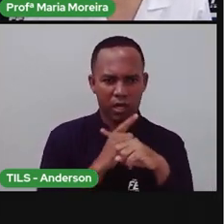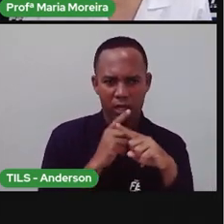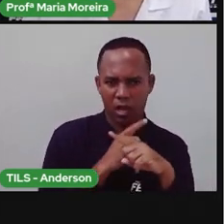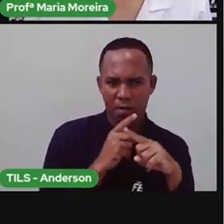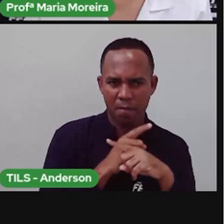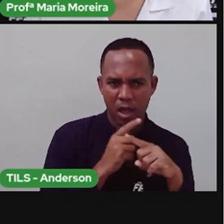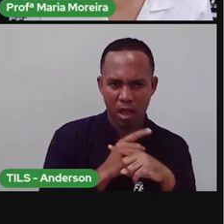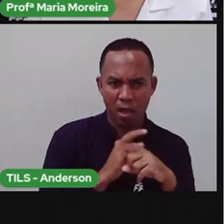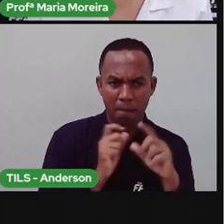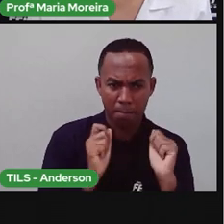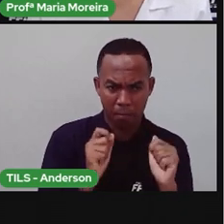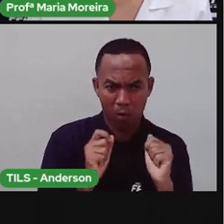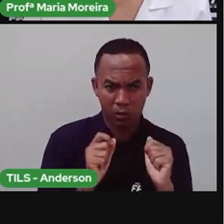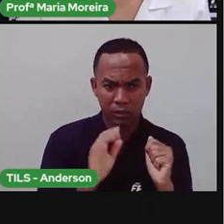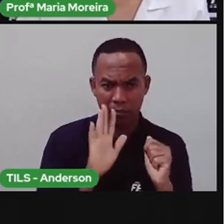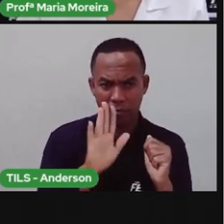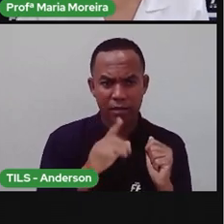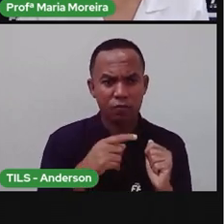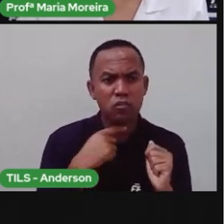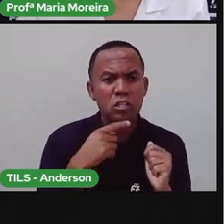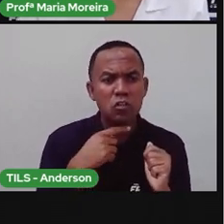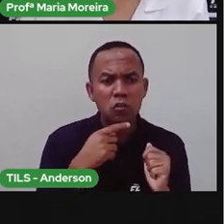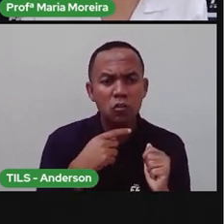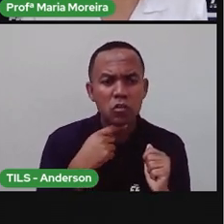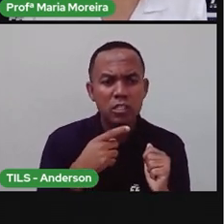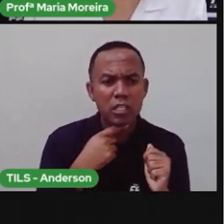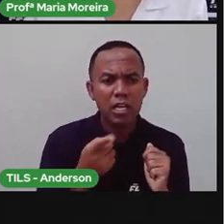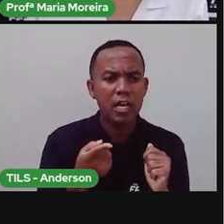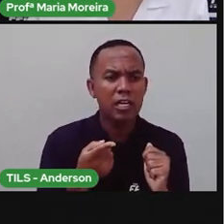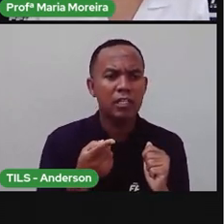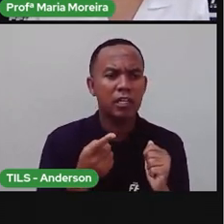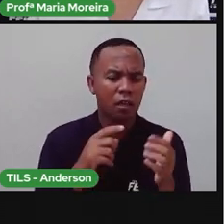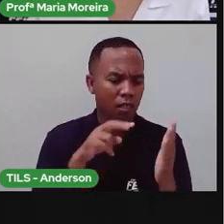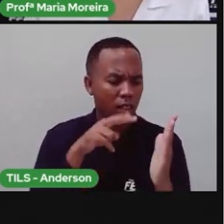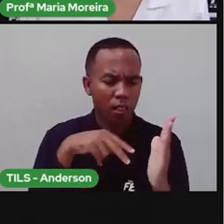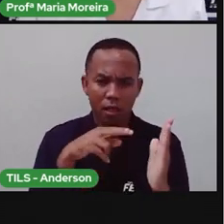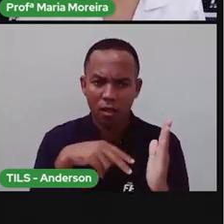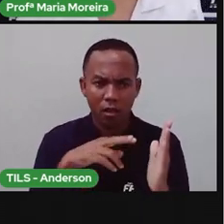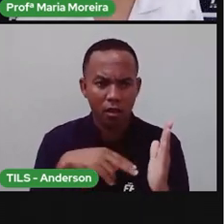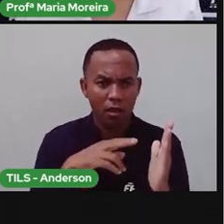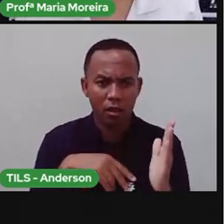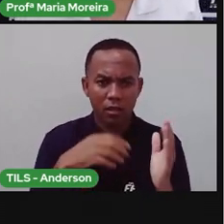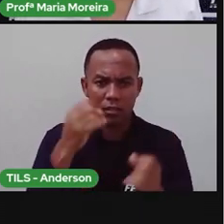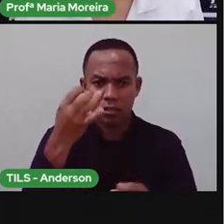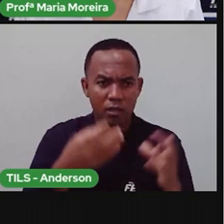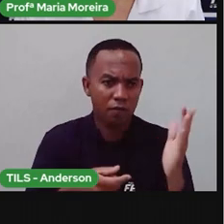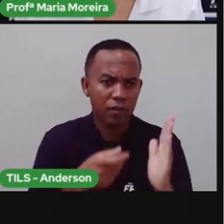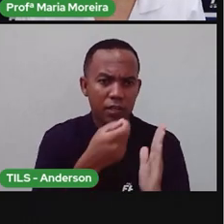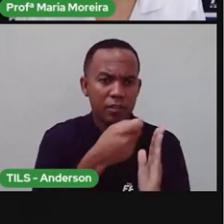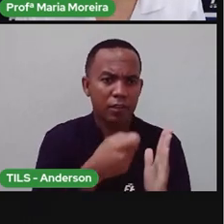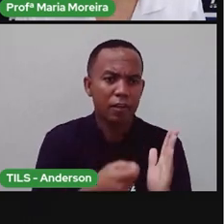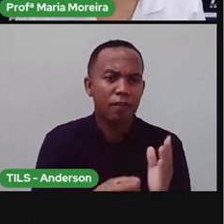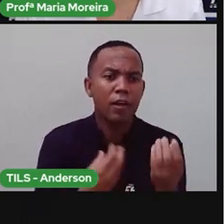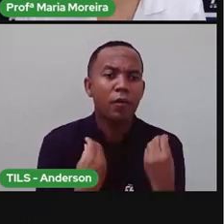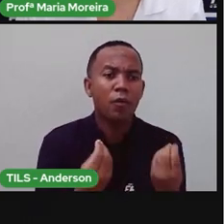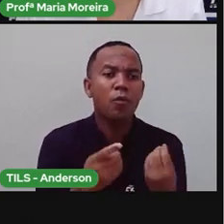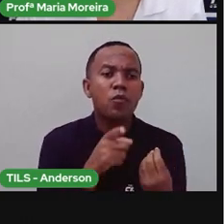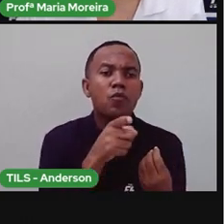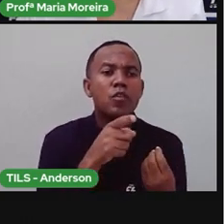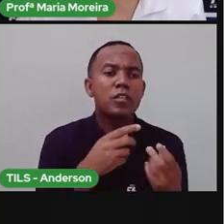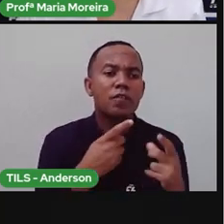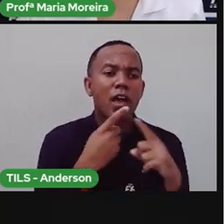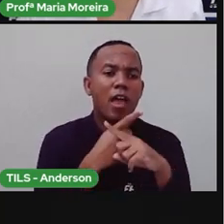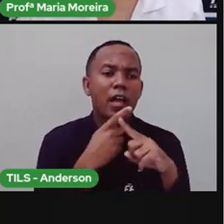se eu tiver o domínio sobre aquilo, eu conseguir falar, se eu conseguir ler, se eu conseguir escrever. Então, eu preciso